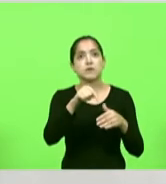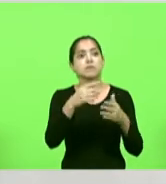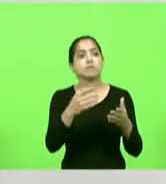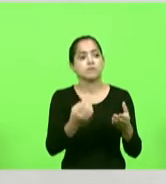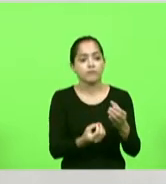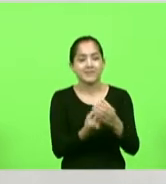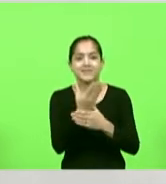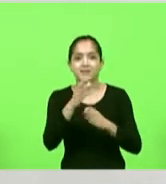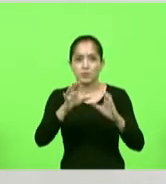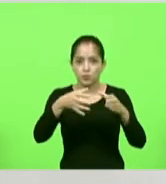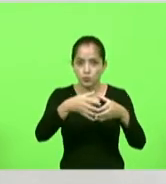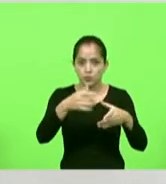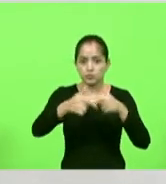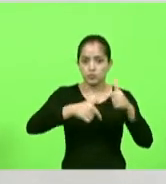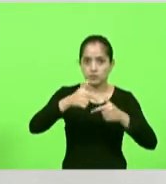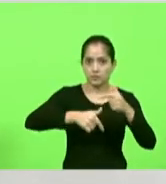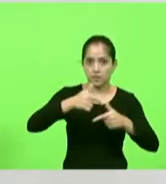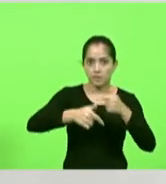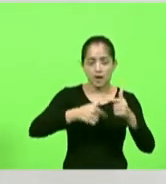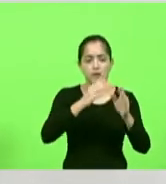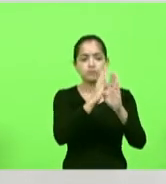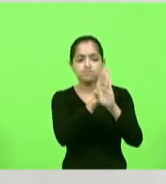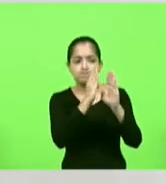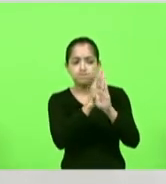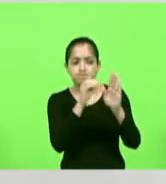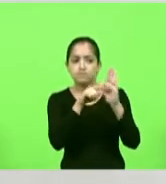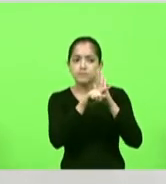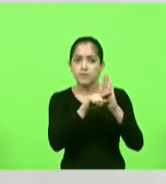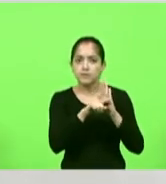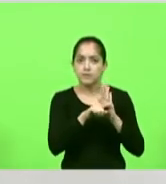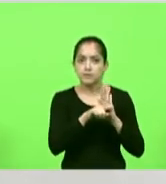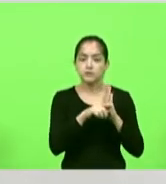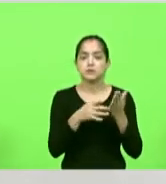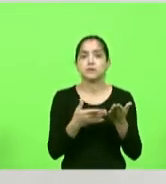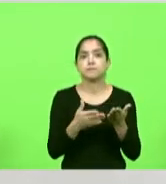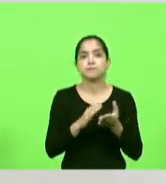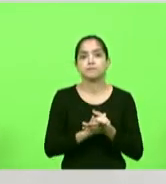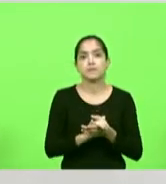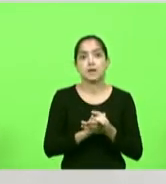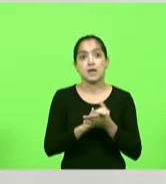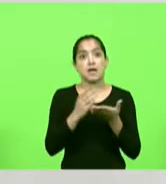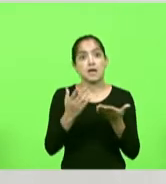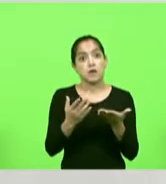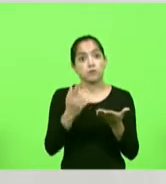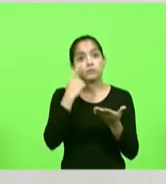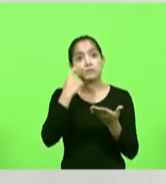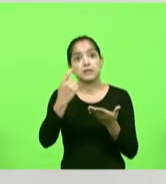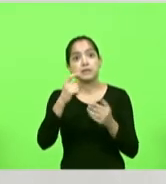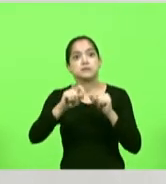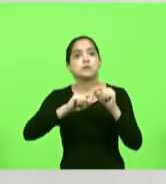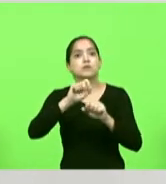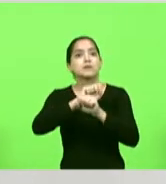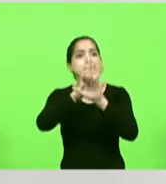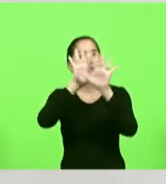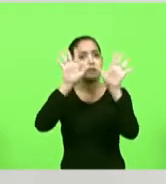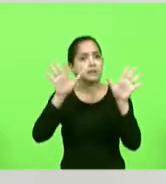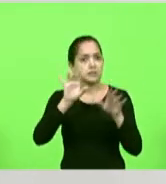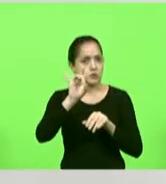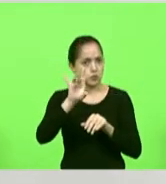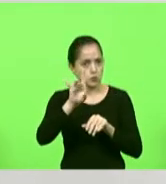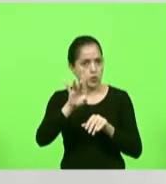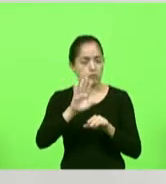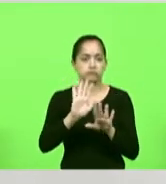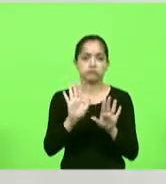o grupo de trabalho para averiguar. A nossa intenção não é só esclarecer se houve